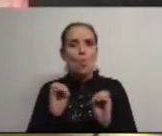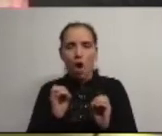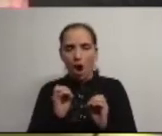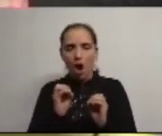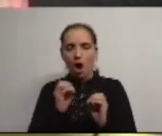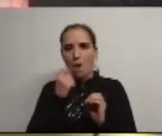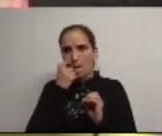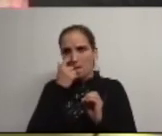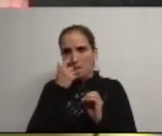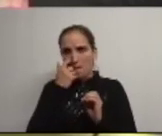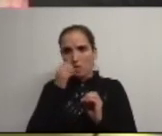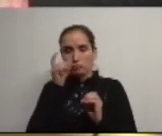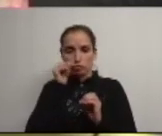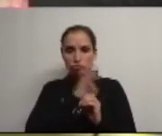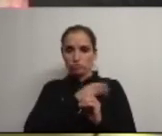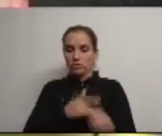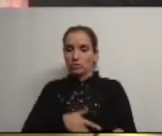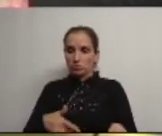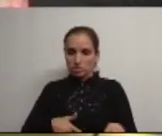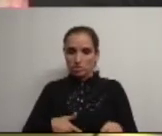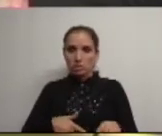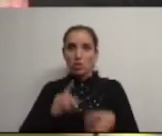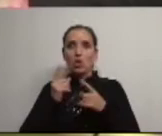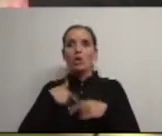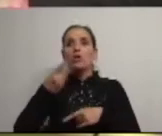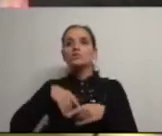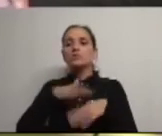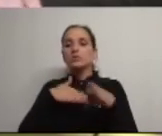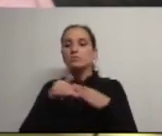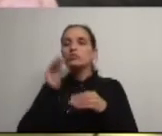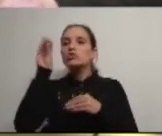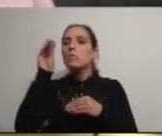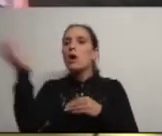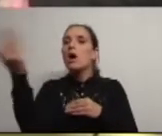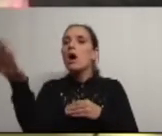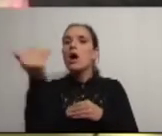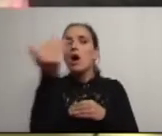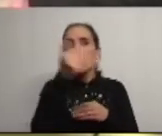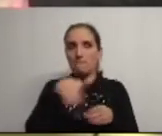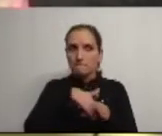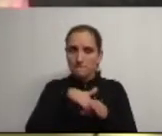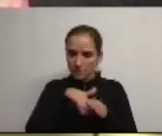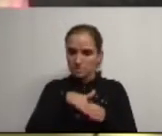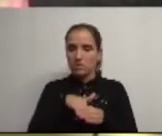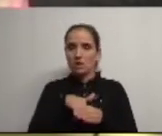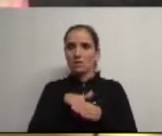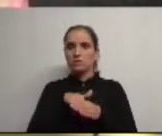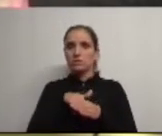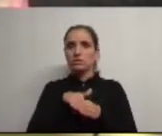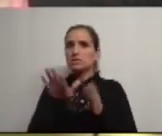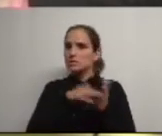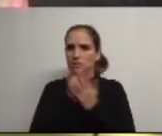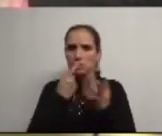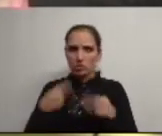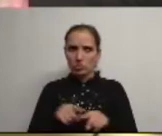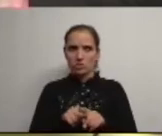dos seus diretores nós aquilo que fizemos foi chamá-los para participar participarem sempre nas